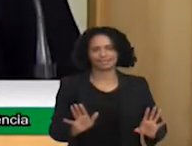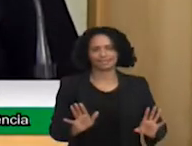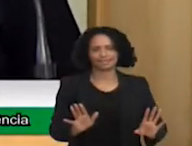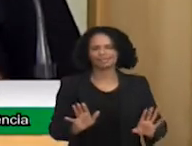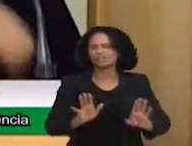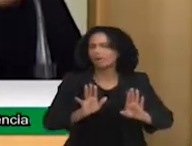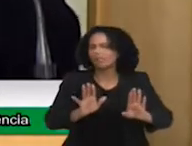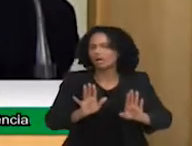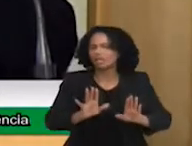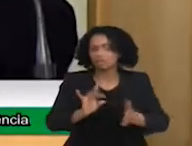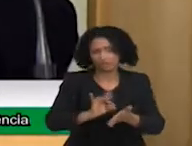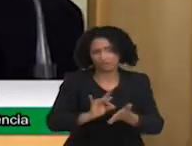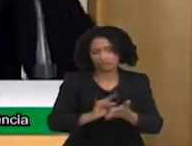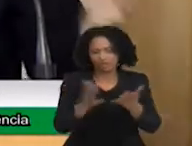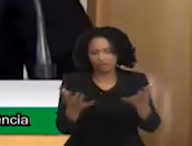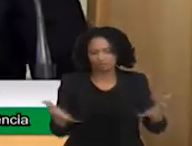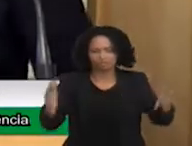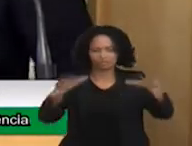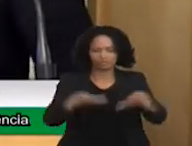integração social.